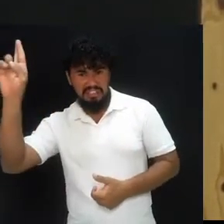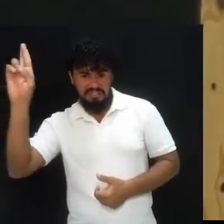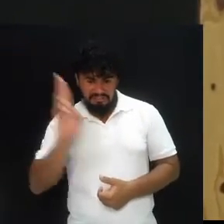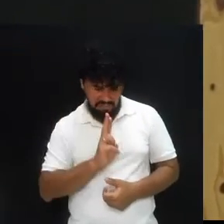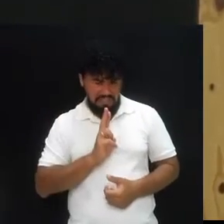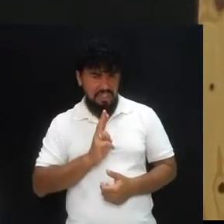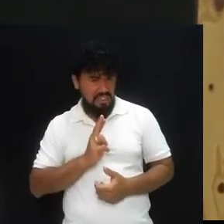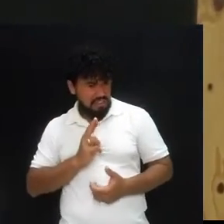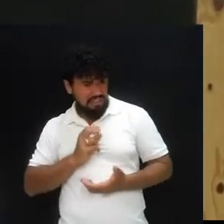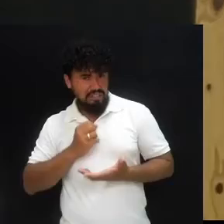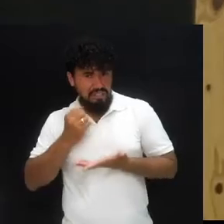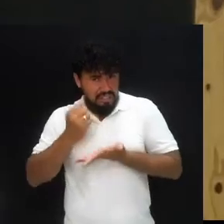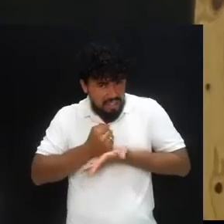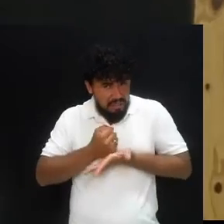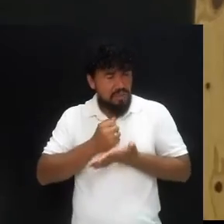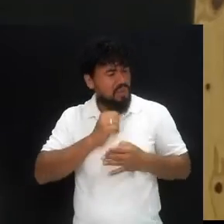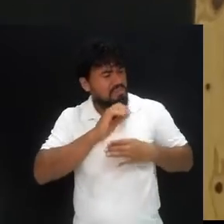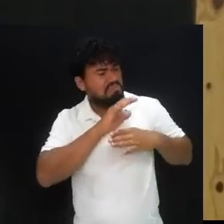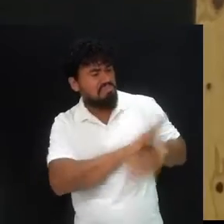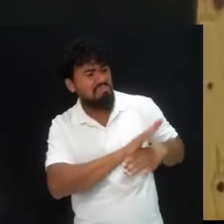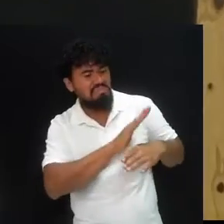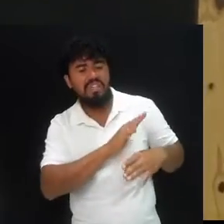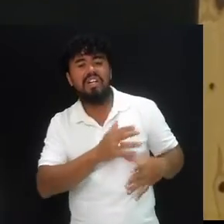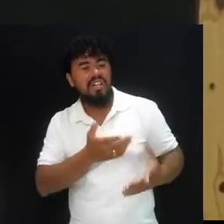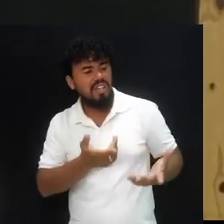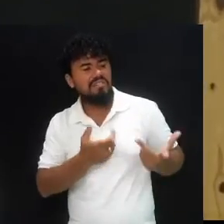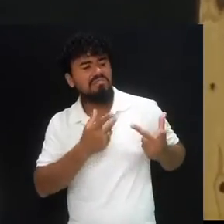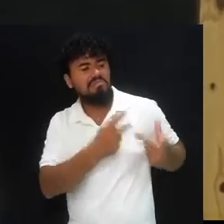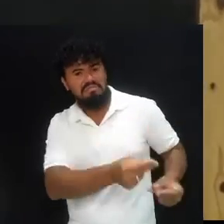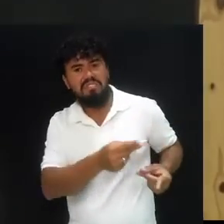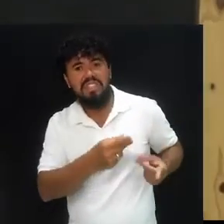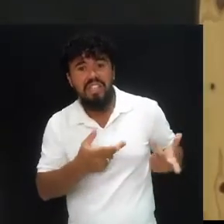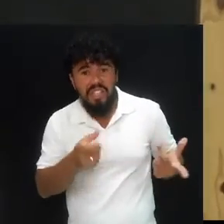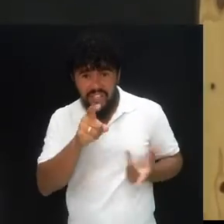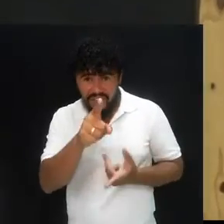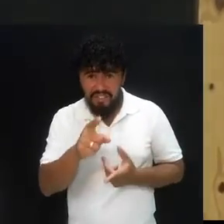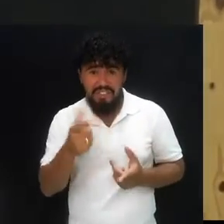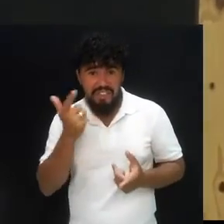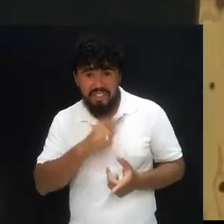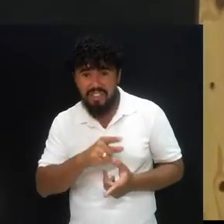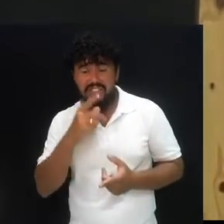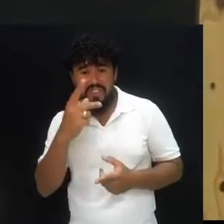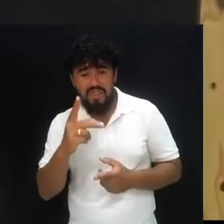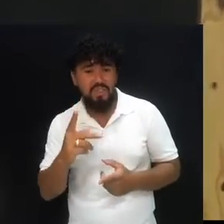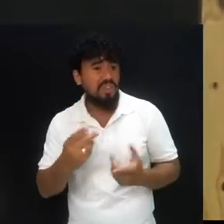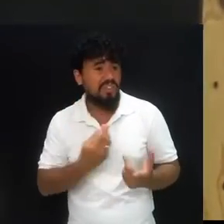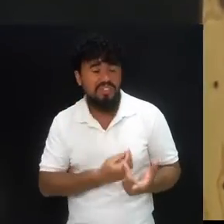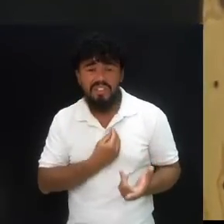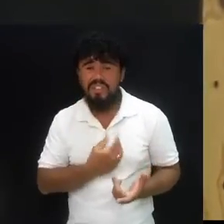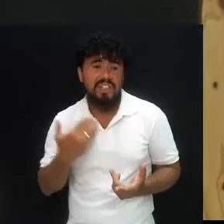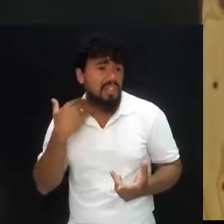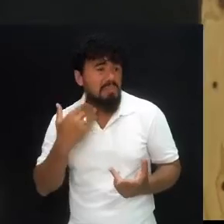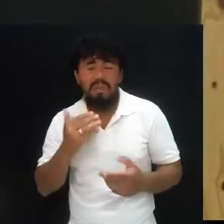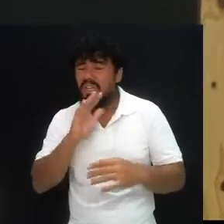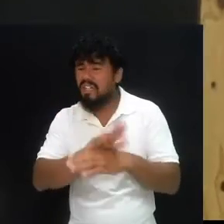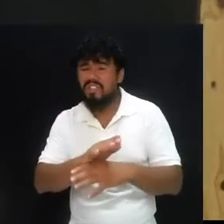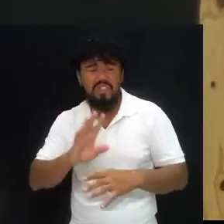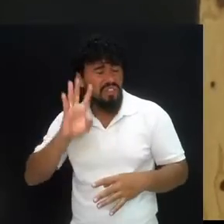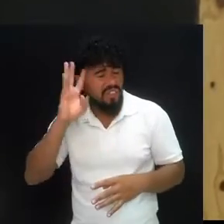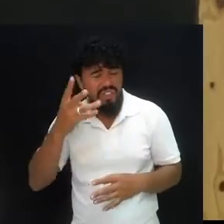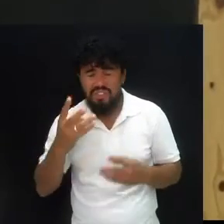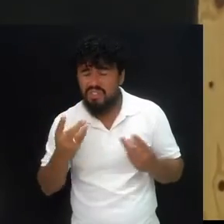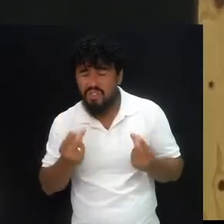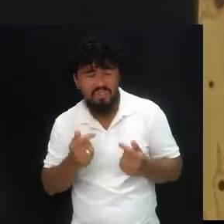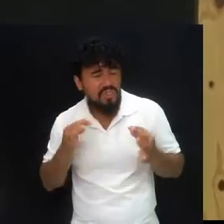quando ele entra na guerra, quando ele entra na sua casa, quando ele entra no seu extrato bancário, ele traz solução. Ele